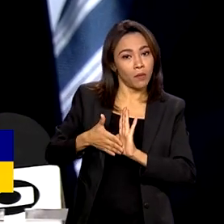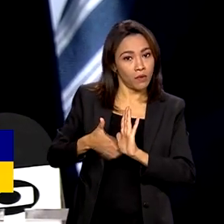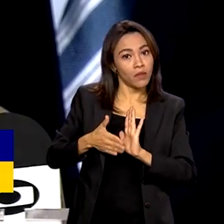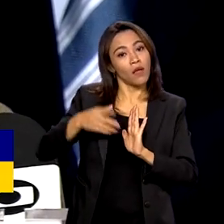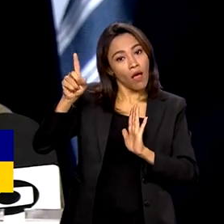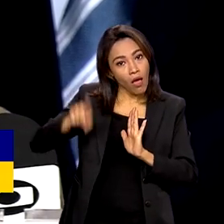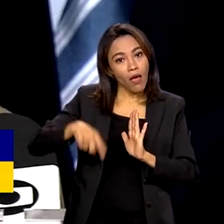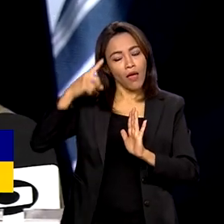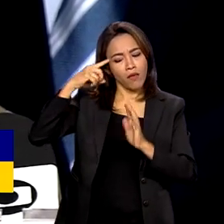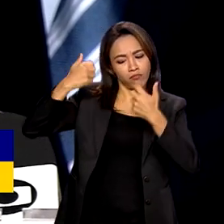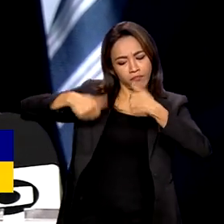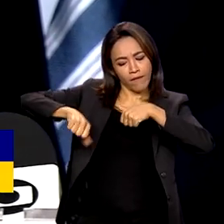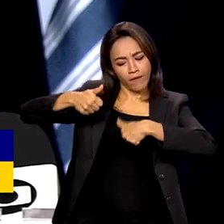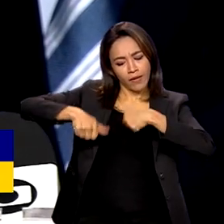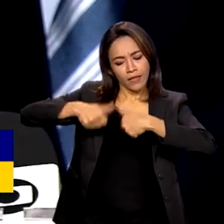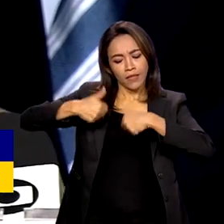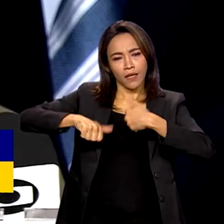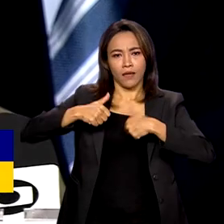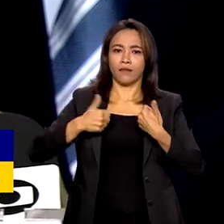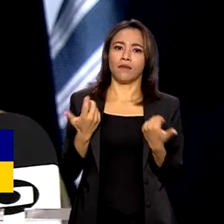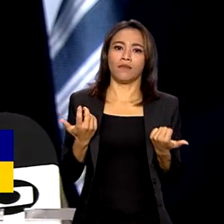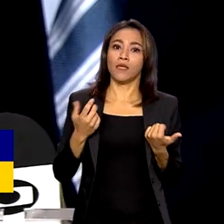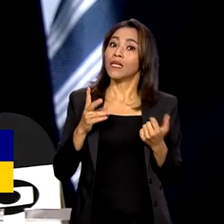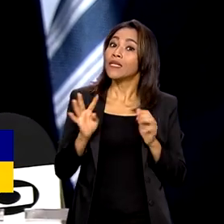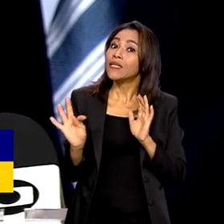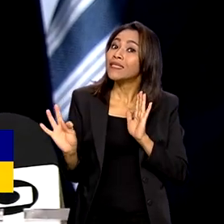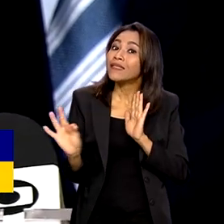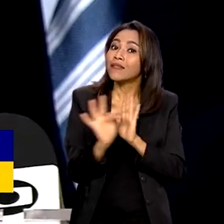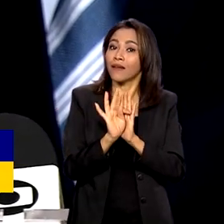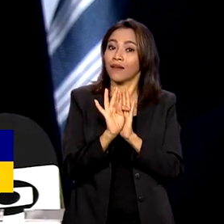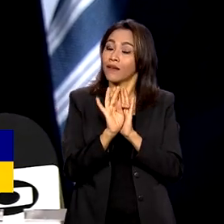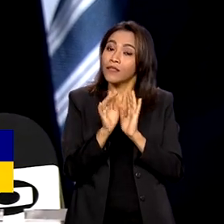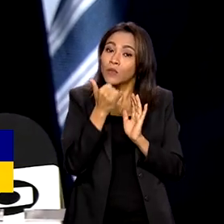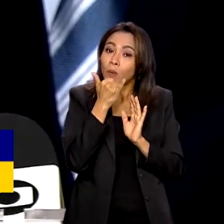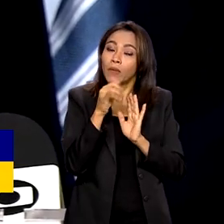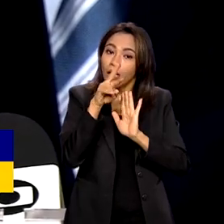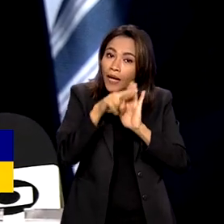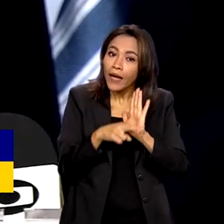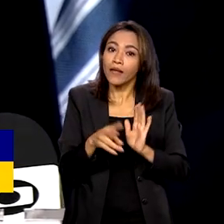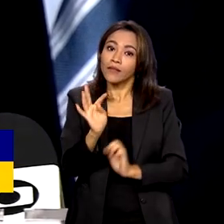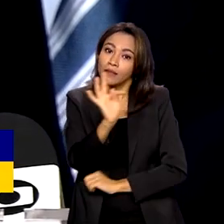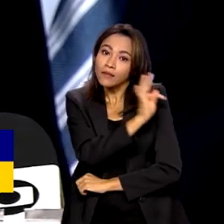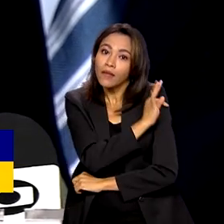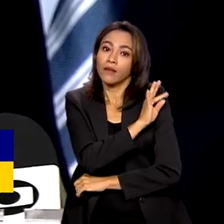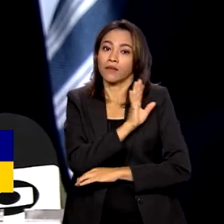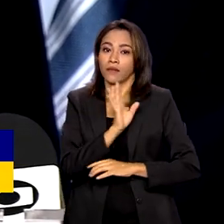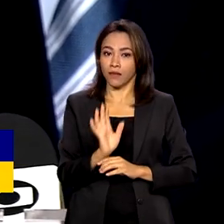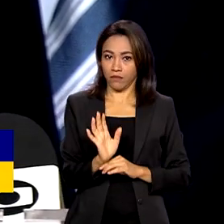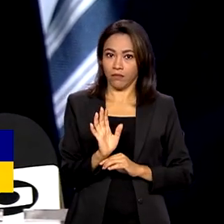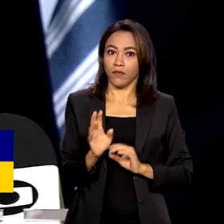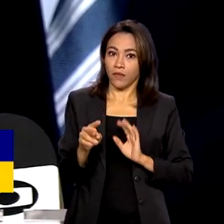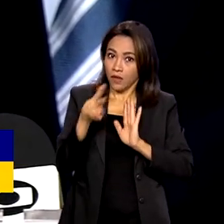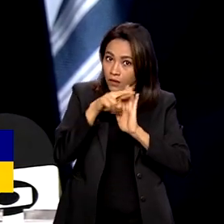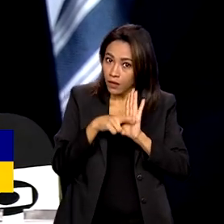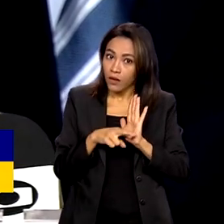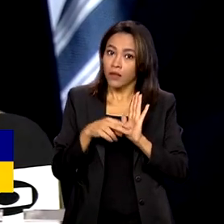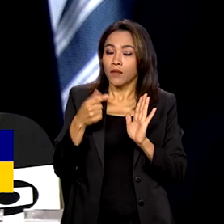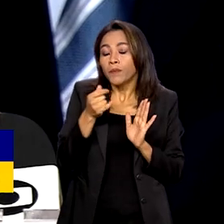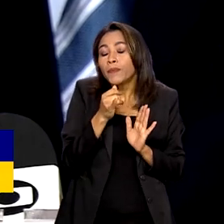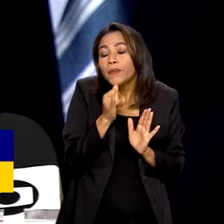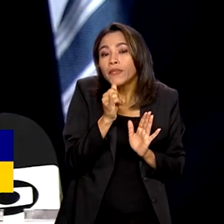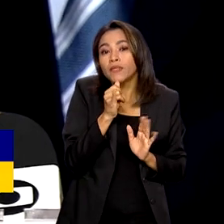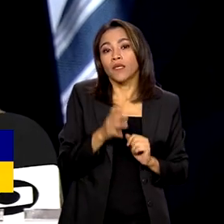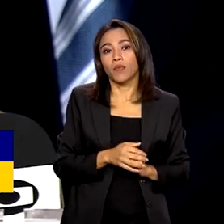é avaliada no mérito. Não existe uma decisão política, é uma decisão técnica. Eu posso aqui falar do exemplo